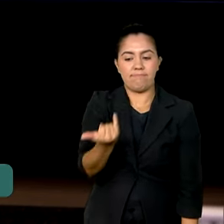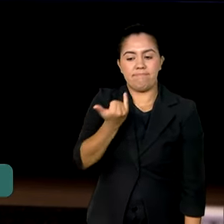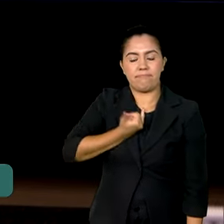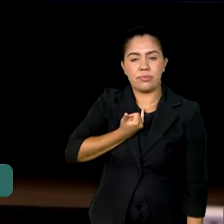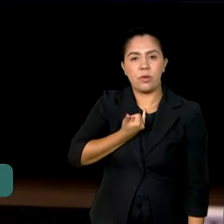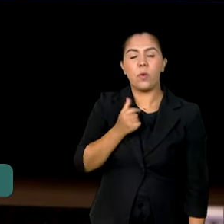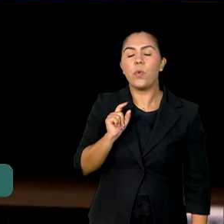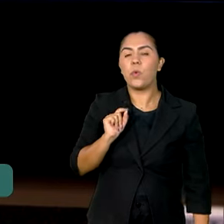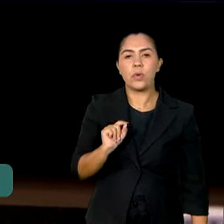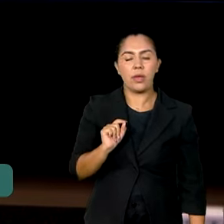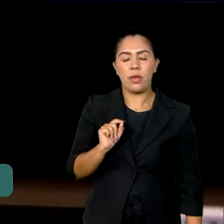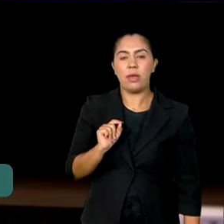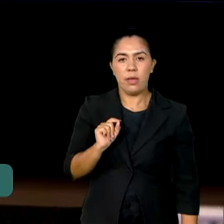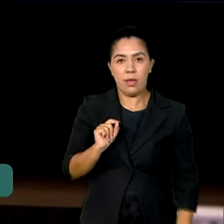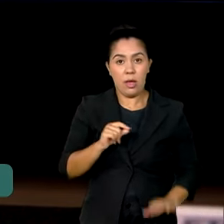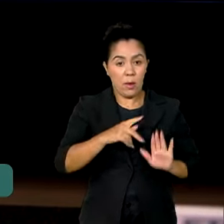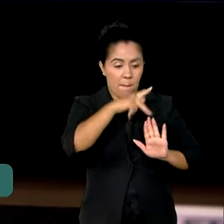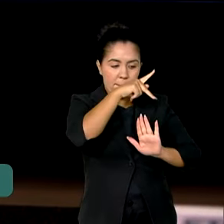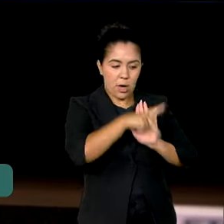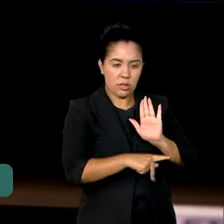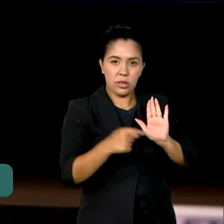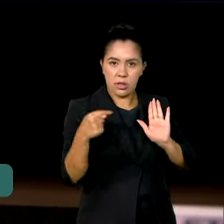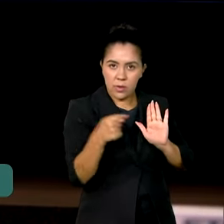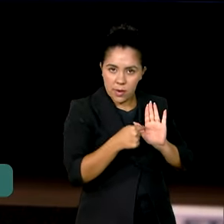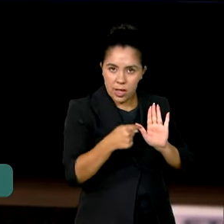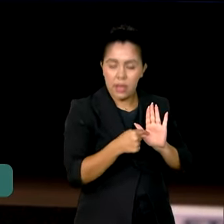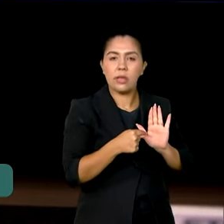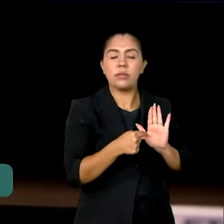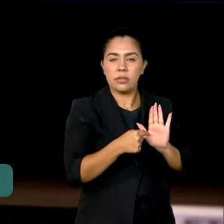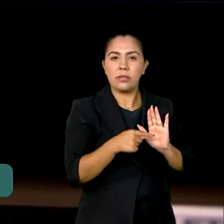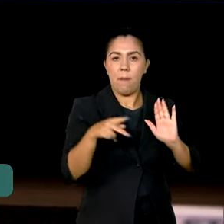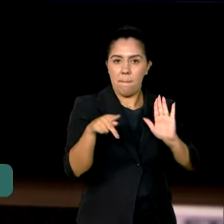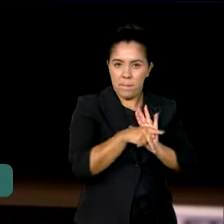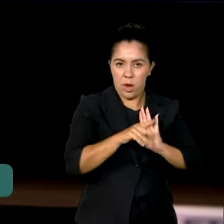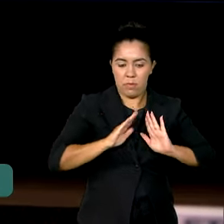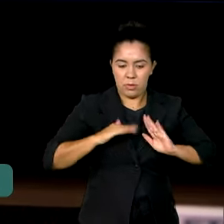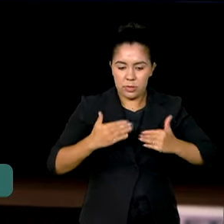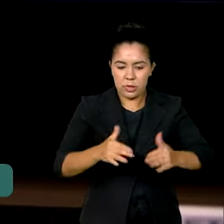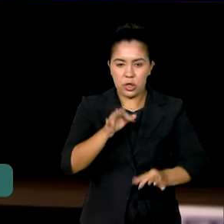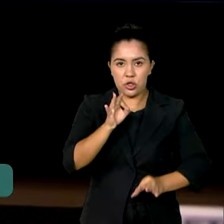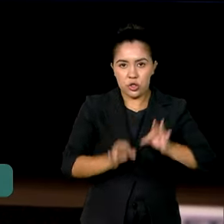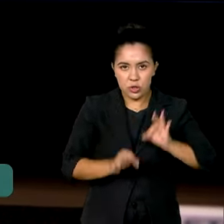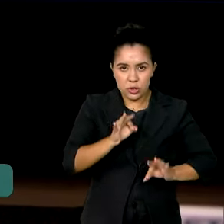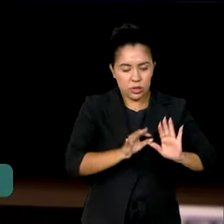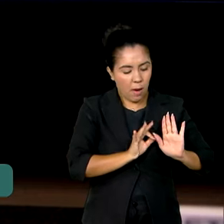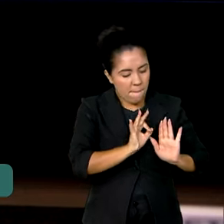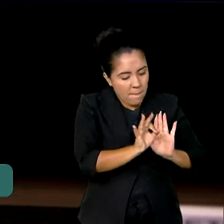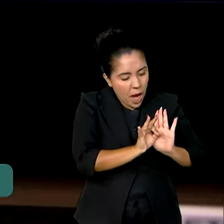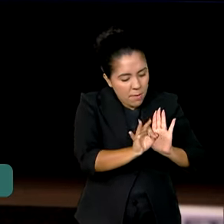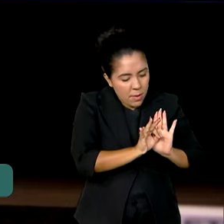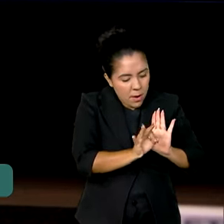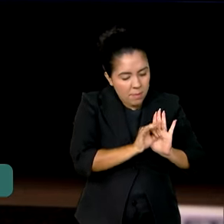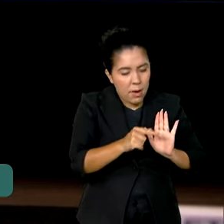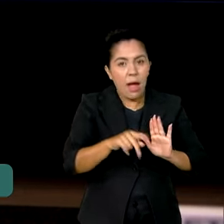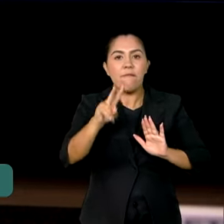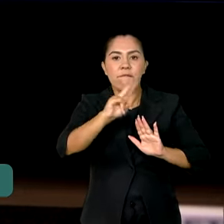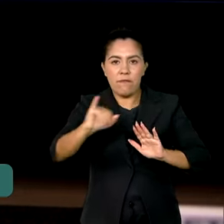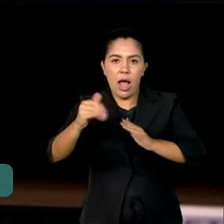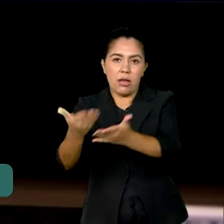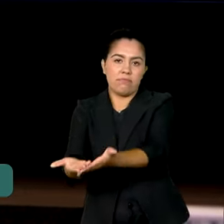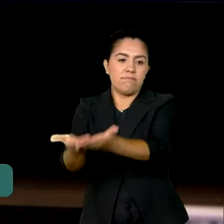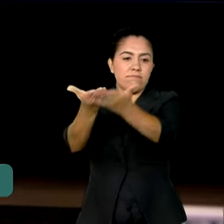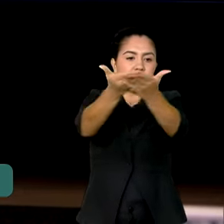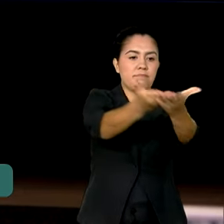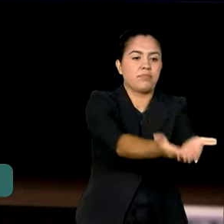projeto que o Ministério da Justiça e Segurança Pública elaborou será enviado ao Congresso